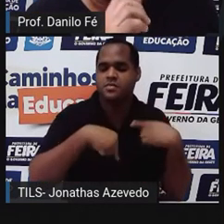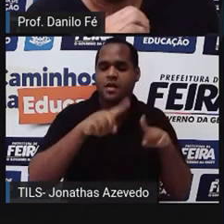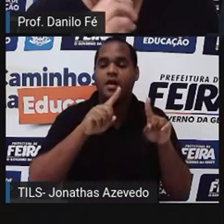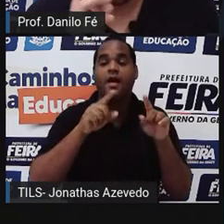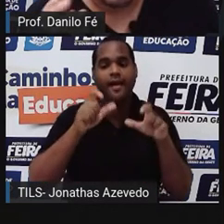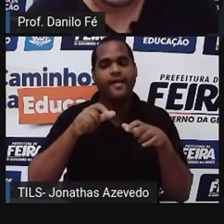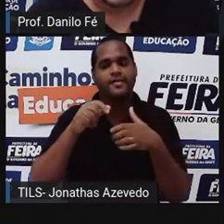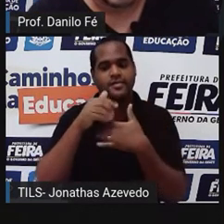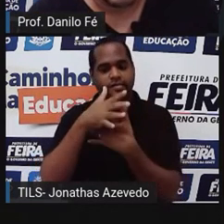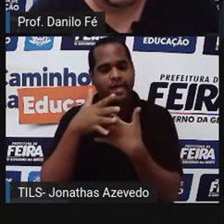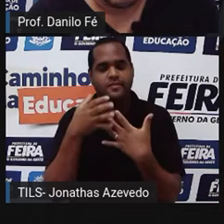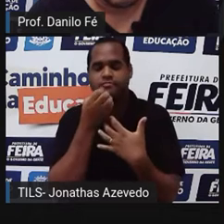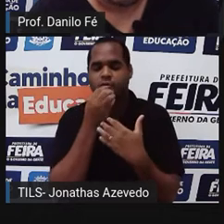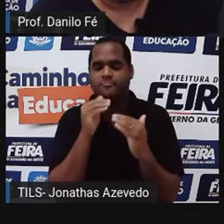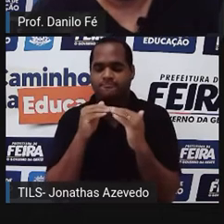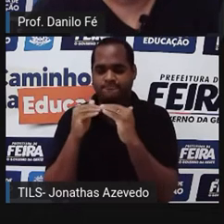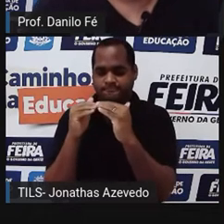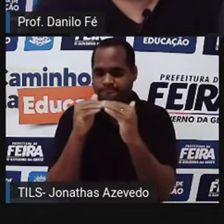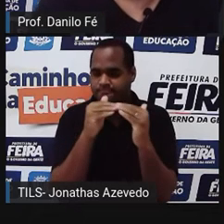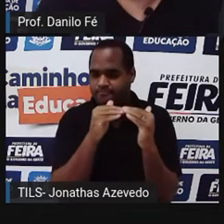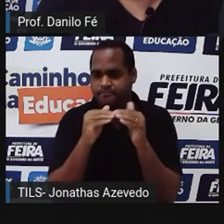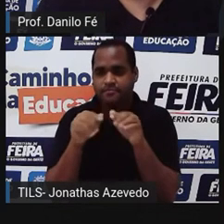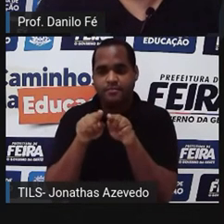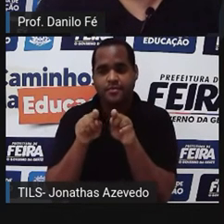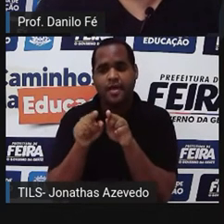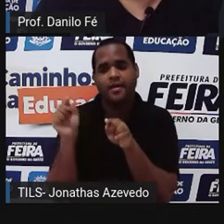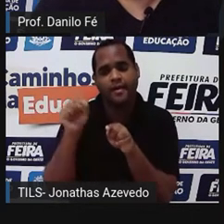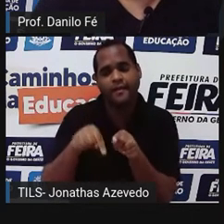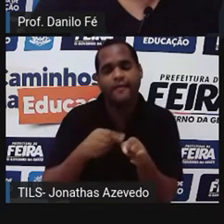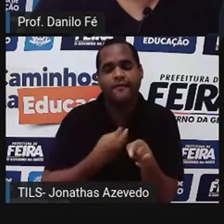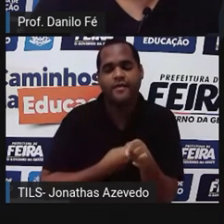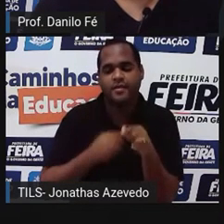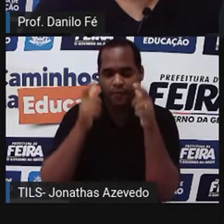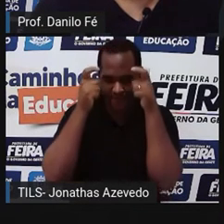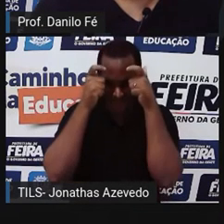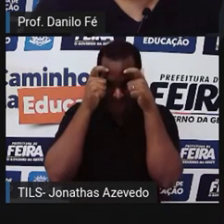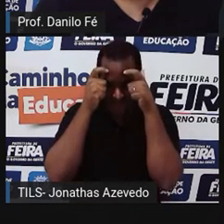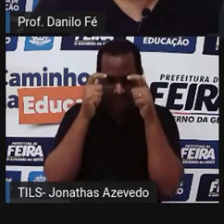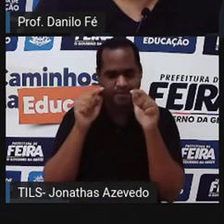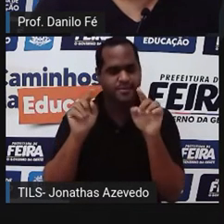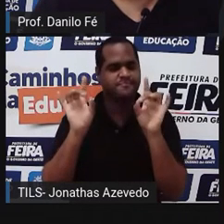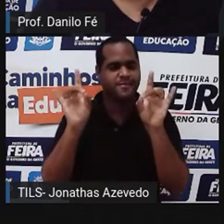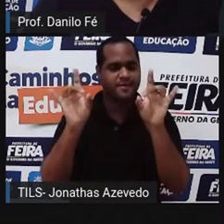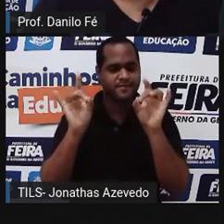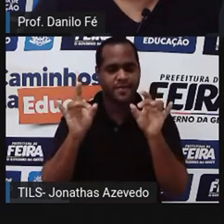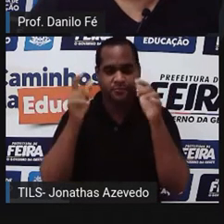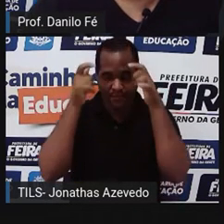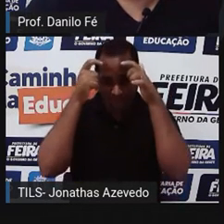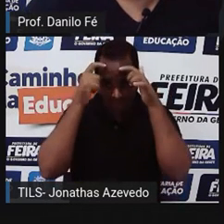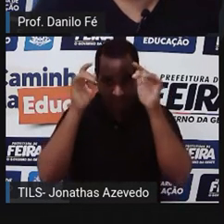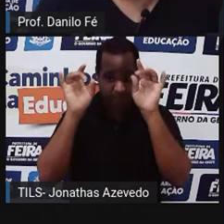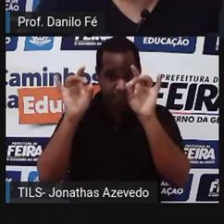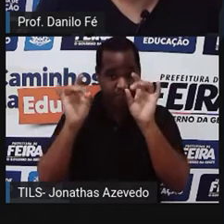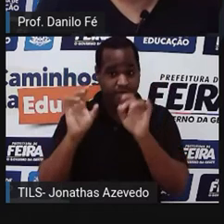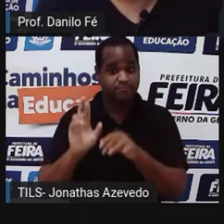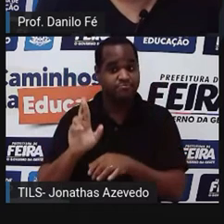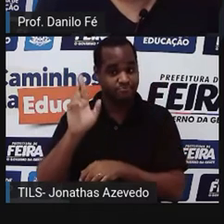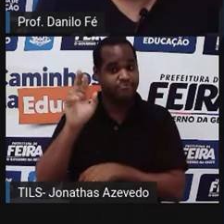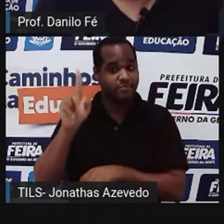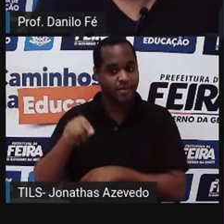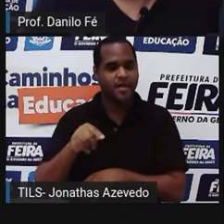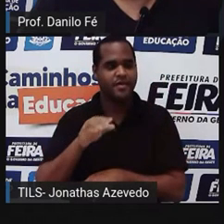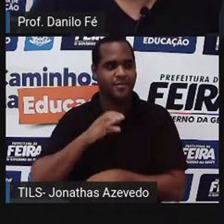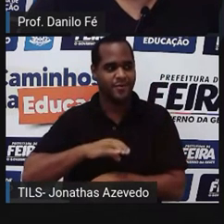compatível com a presença de um rei, de um grande rei de Portugal.